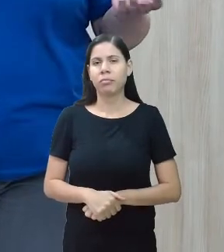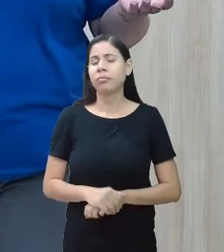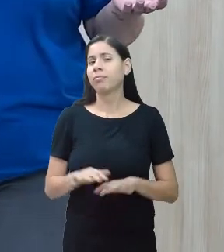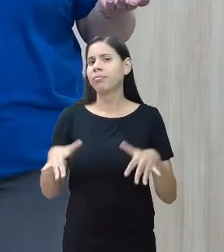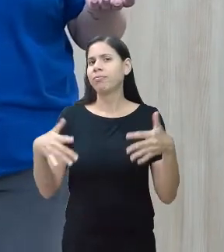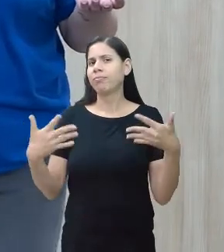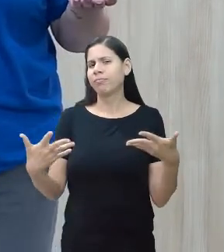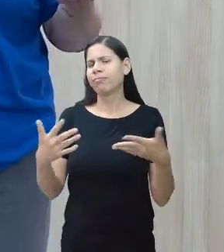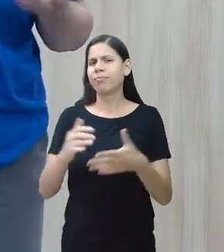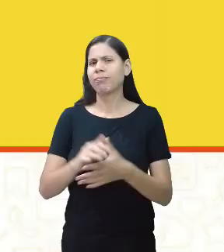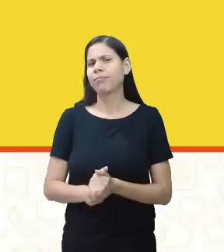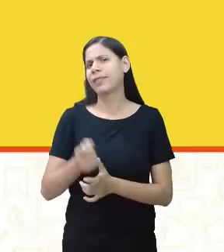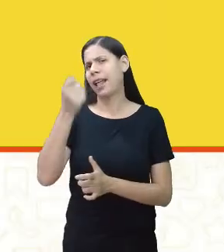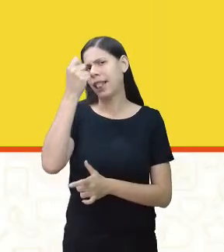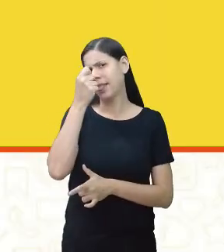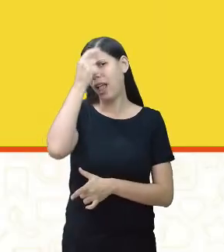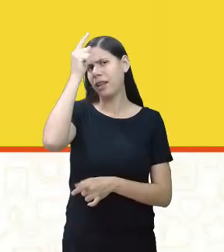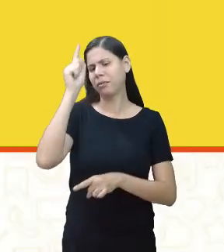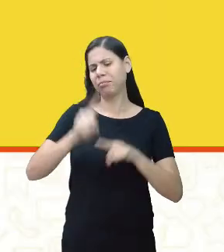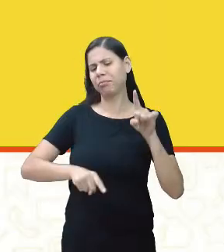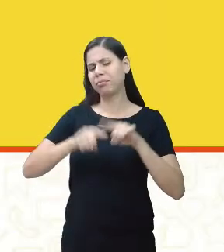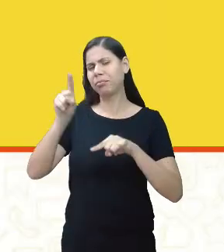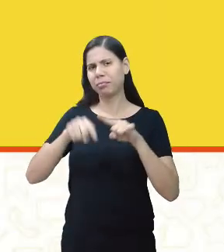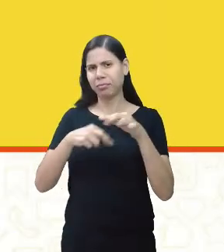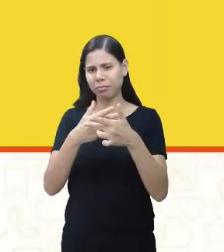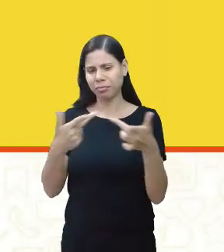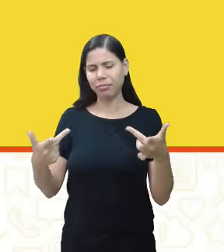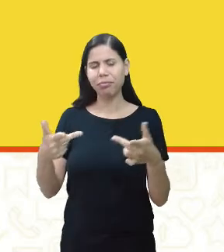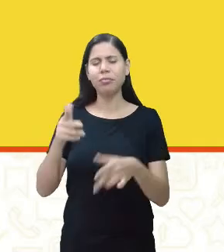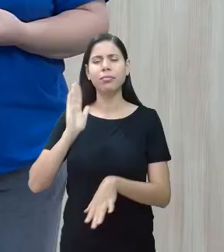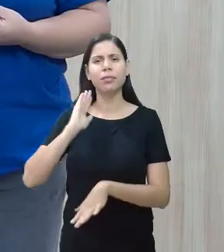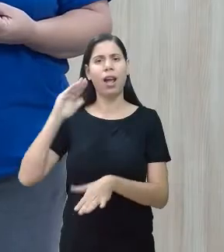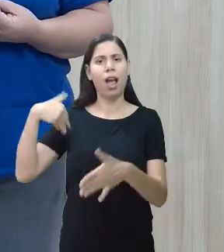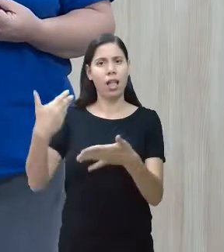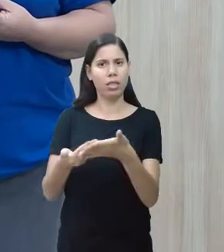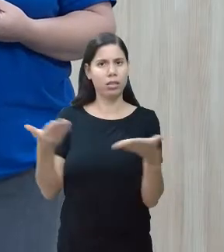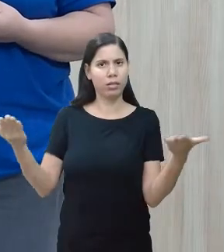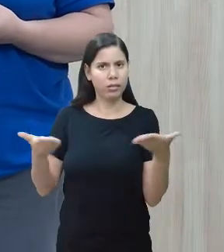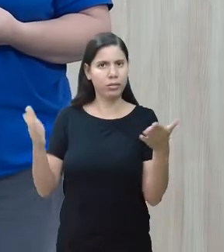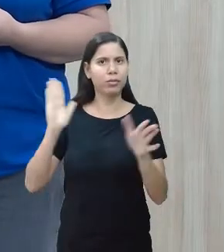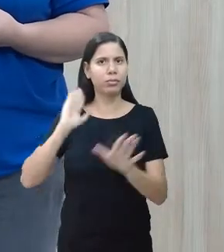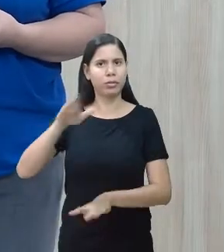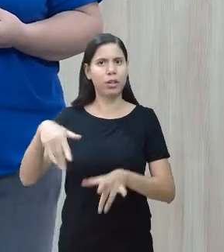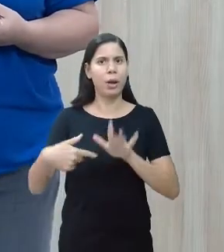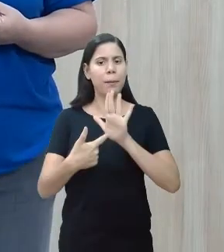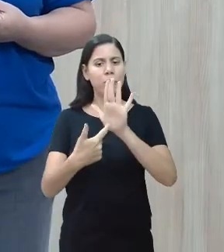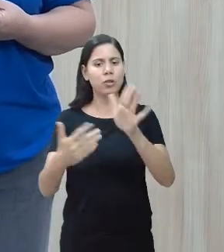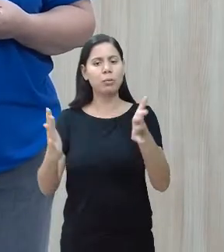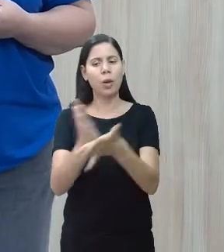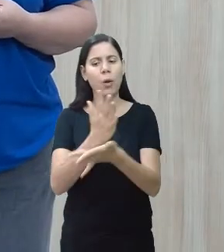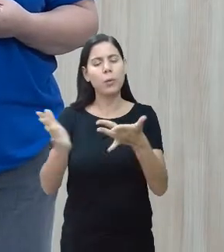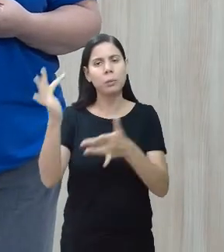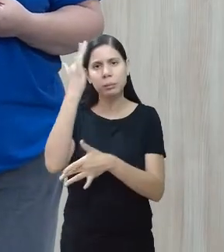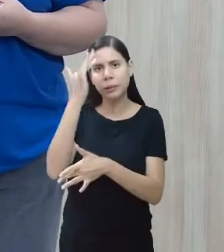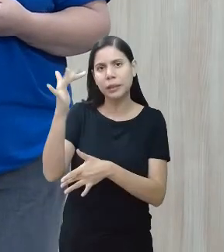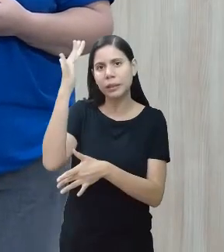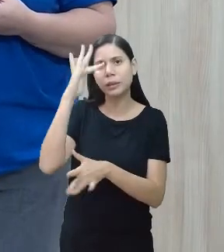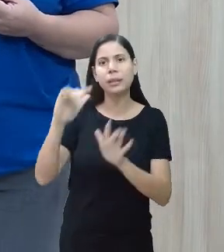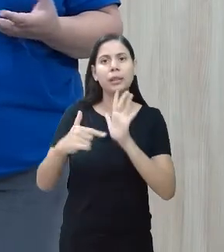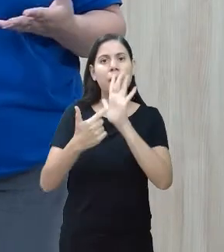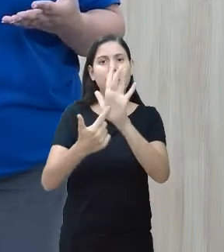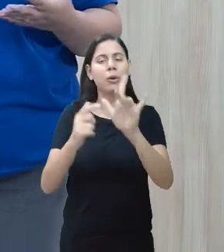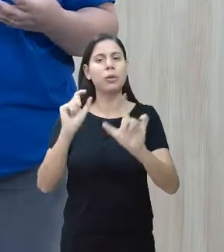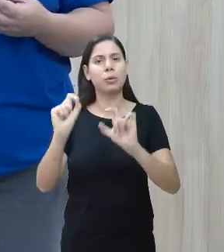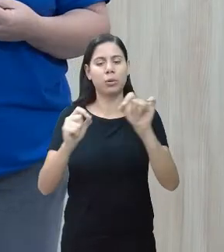Bom, e ideias de recurso? Até agora nós falamos algumas teorias, falamos de